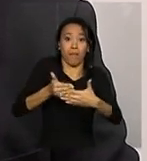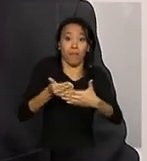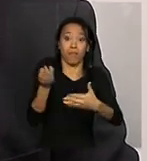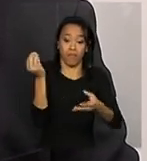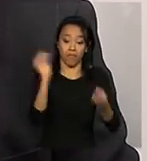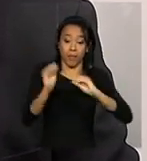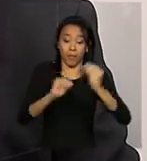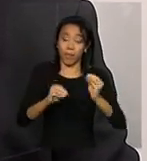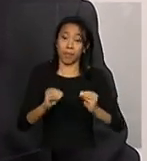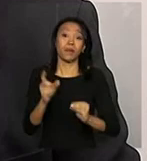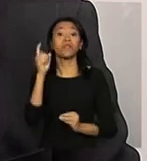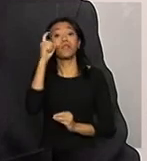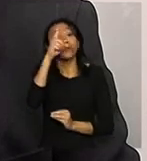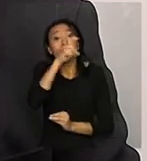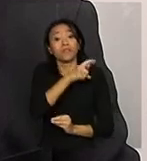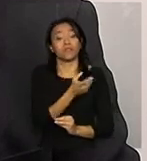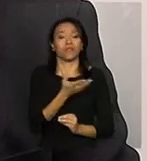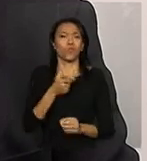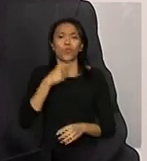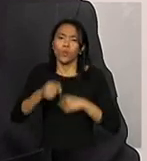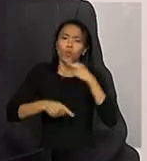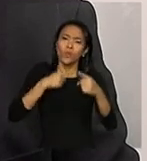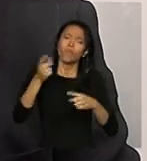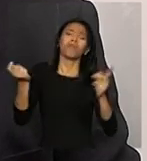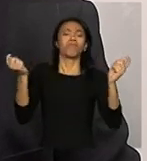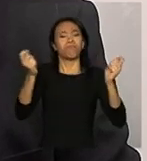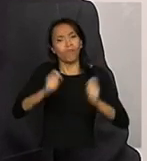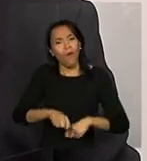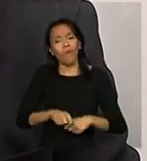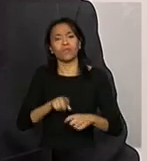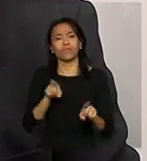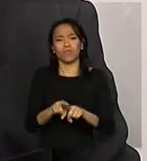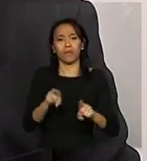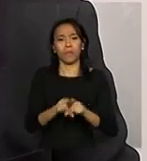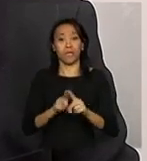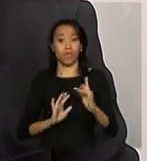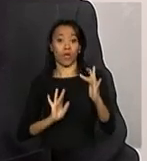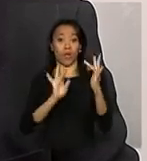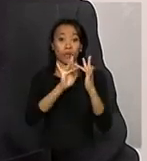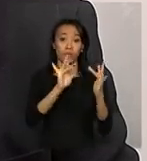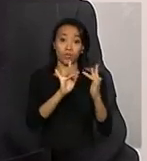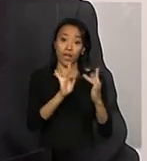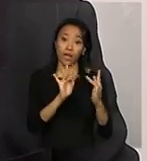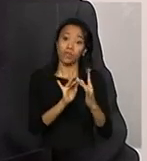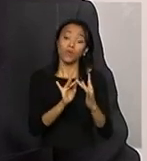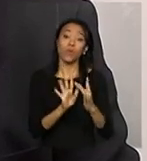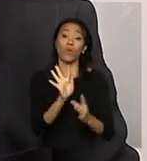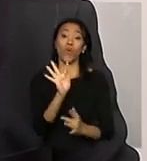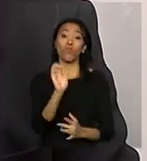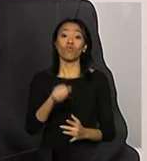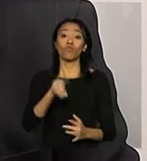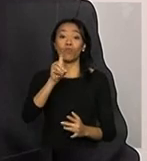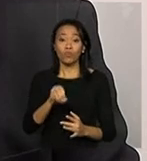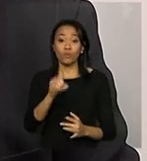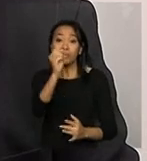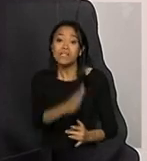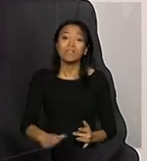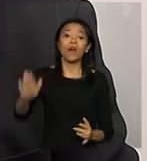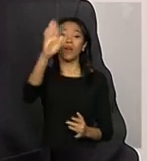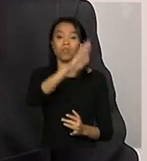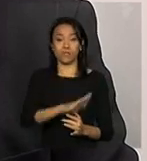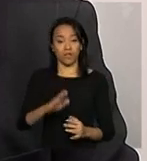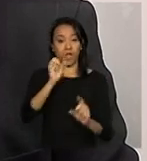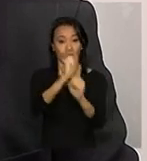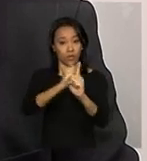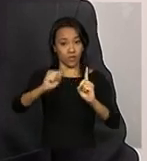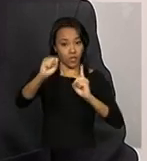preenchimento, né? E qualquer dúvida também, ele pode acionar o Fundo Nacional de Assistência Social, né? Pelo e